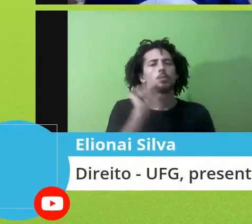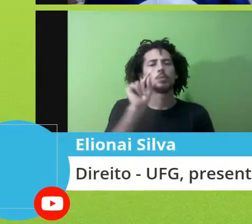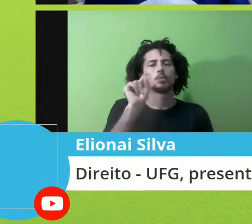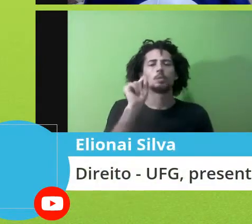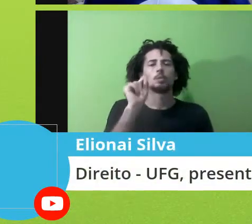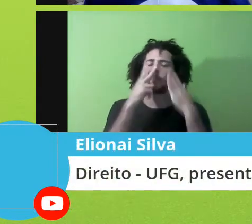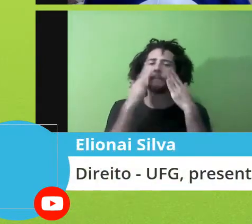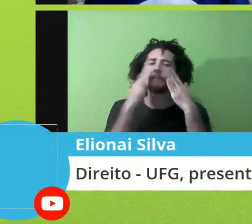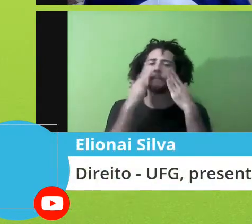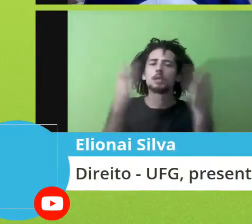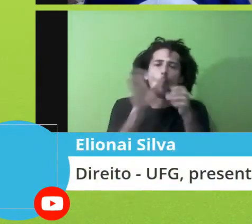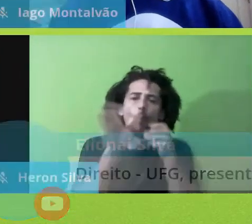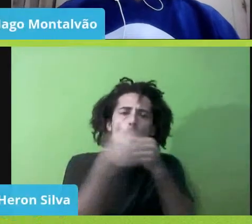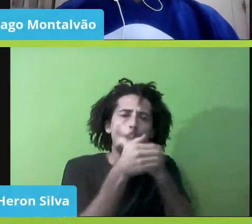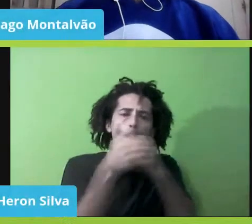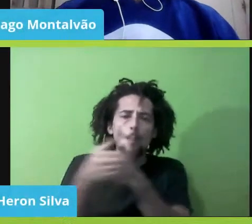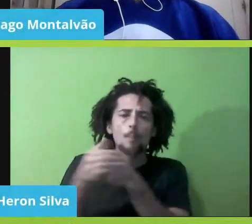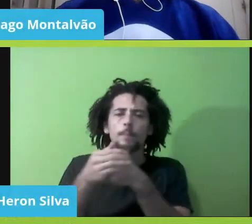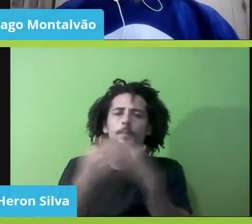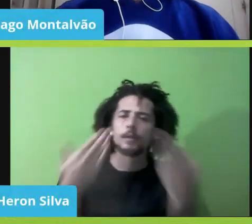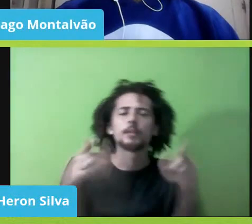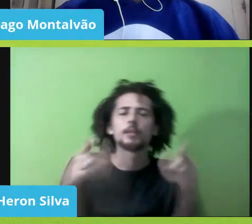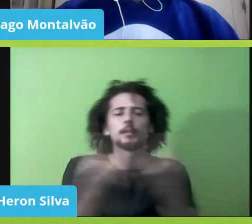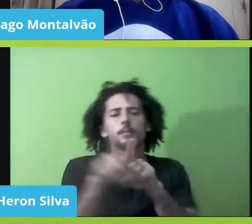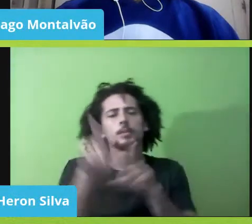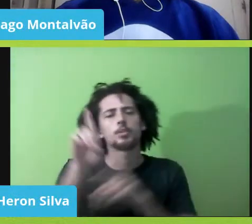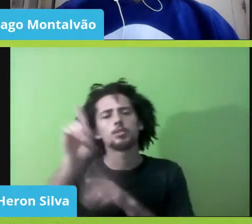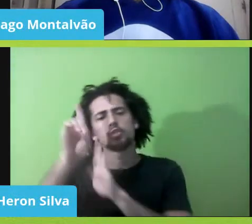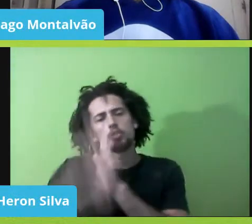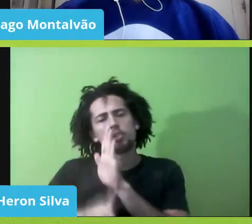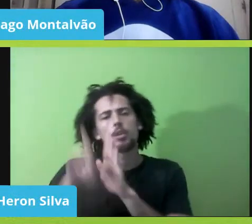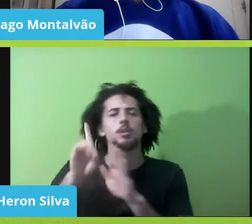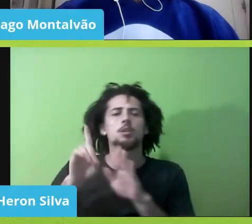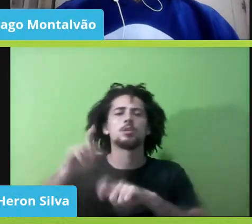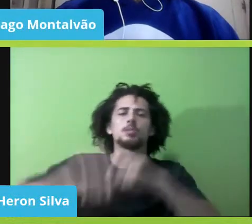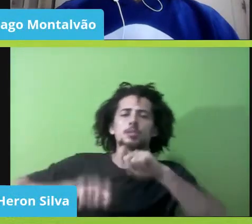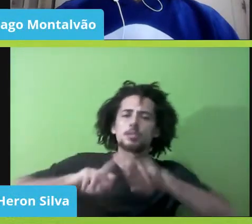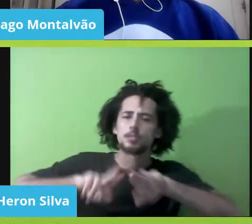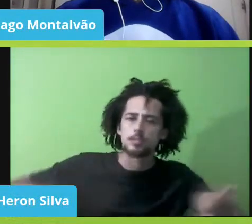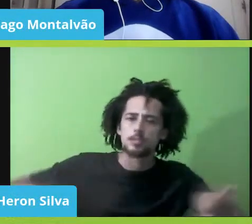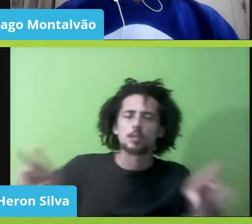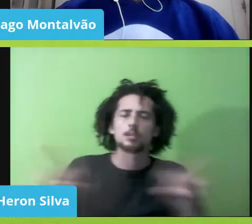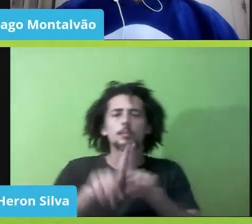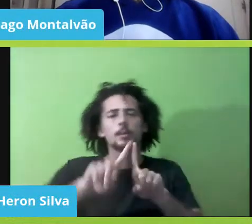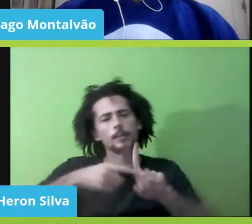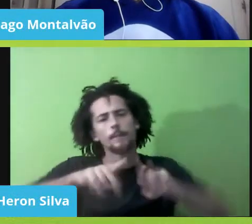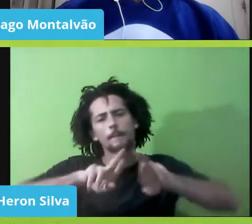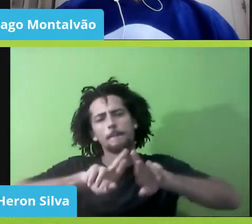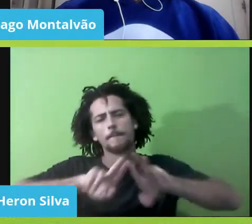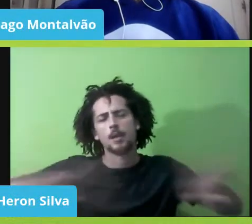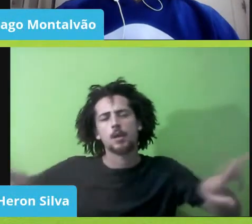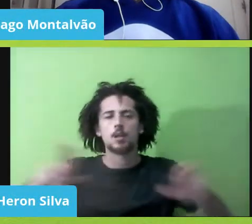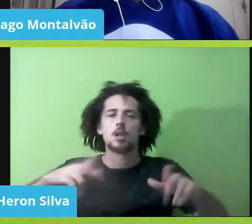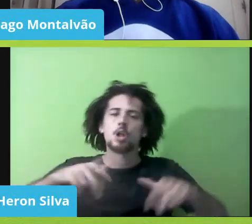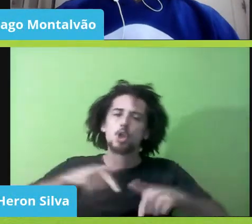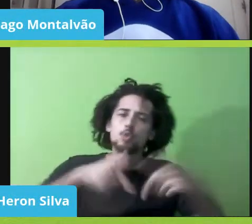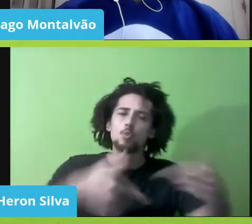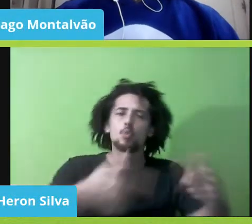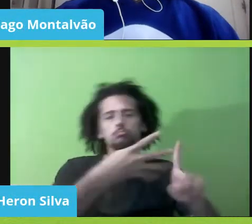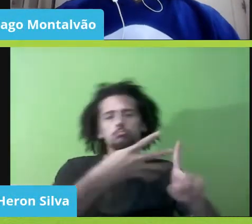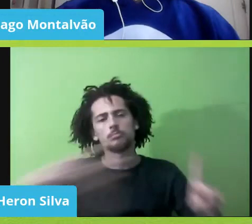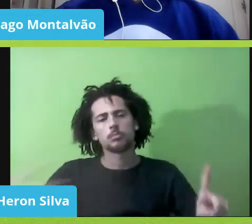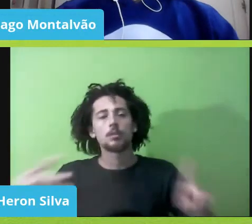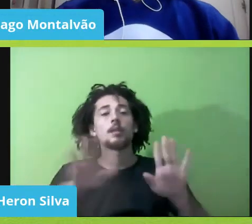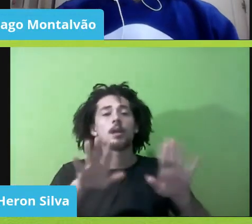reprodutivos, as lutas do movimento LGBT, isso tudo teve fora do espaço escolar, até, enfim,